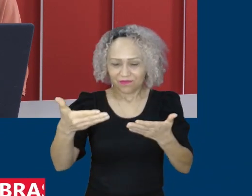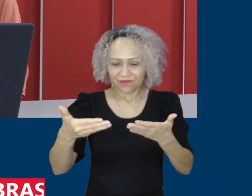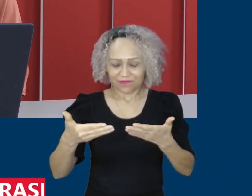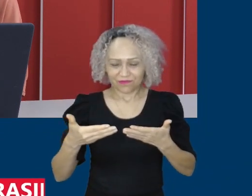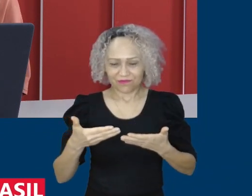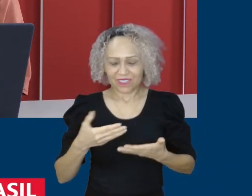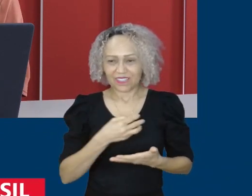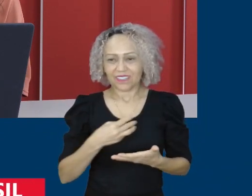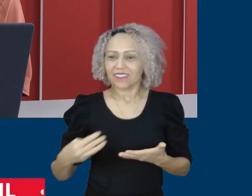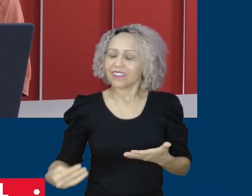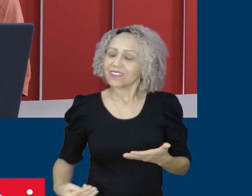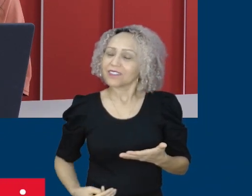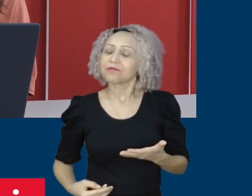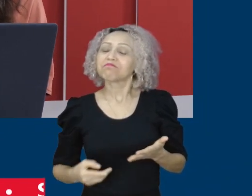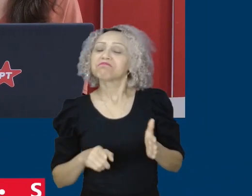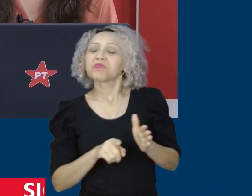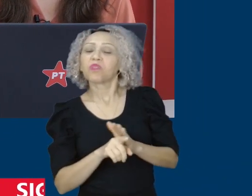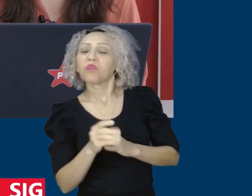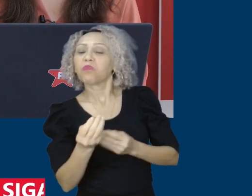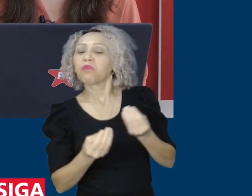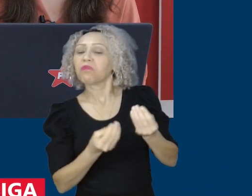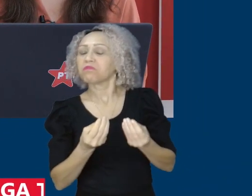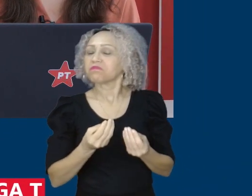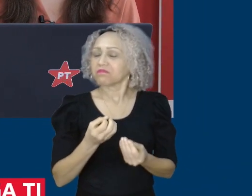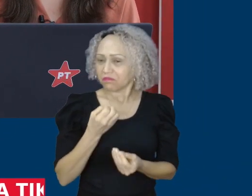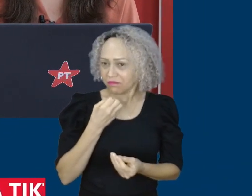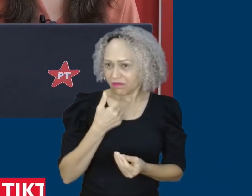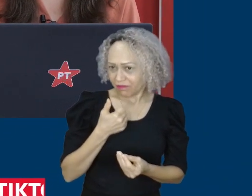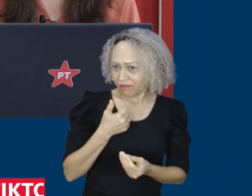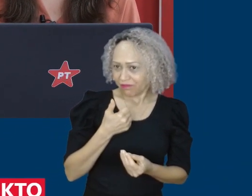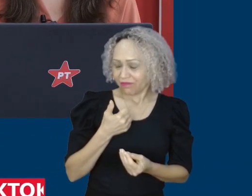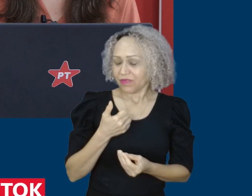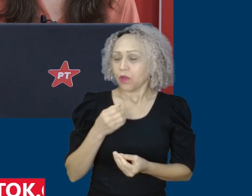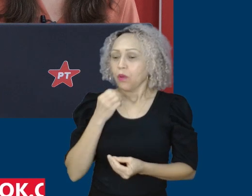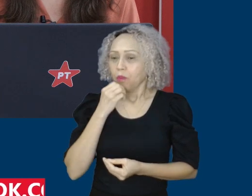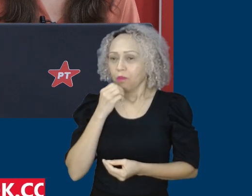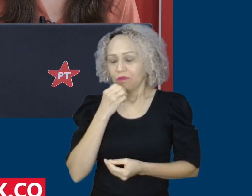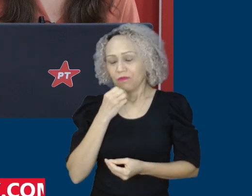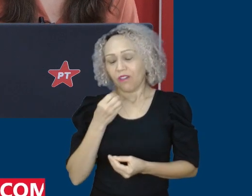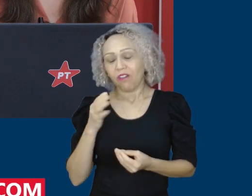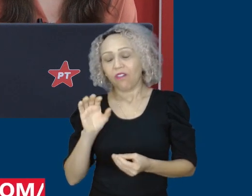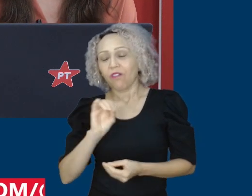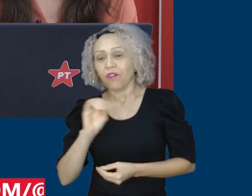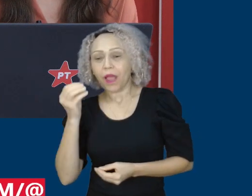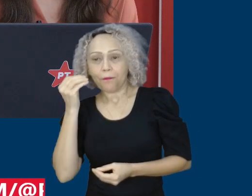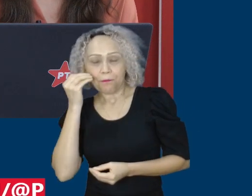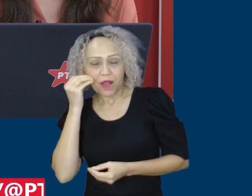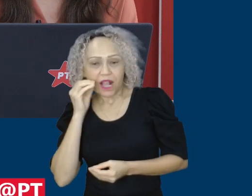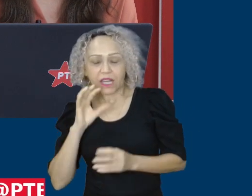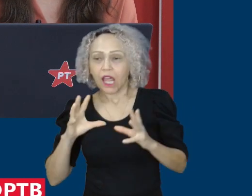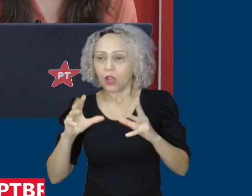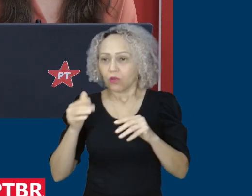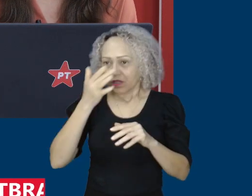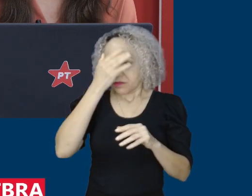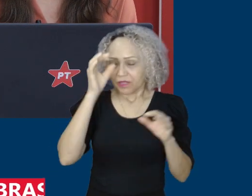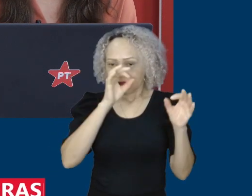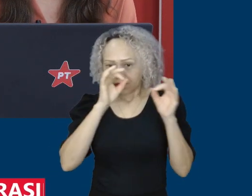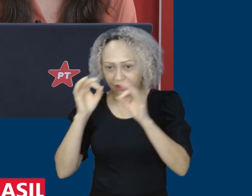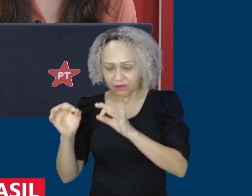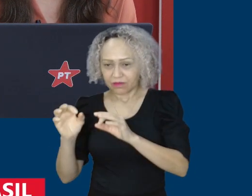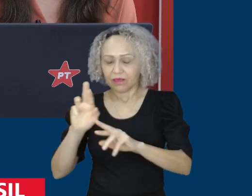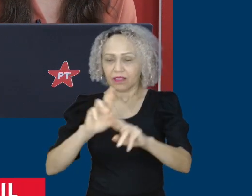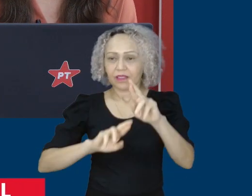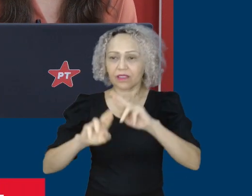Olá, Amanda. Quero comentar também aos internautas da TV PT, da Rede PT. Receba meu abraço,